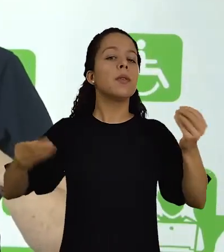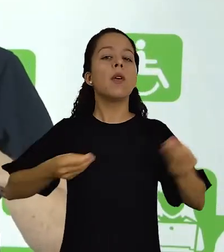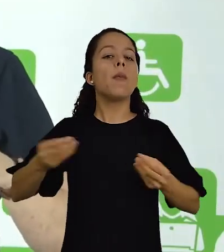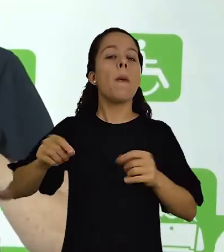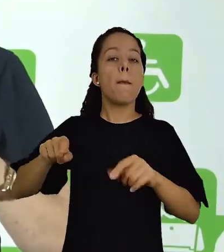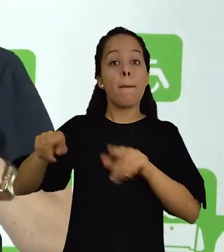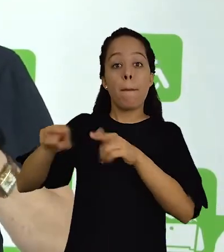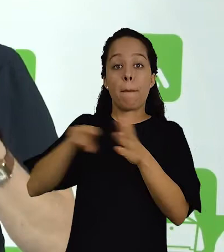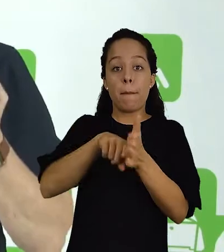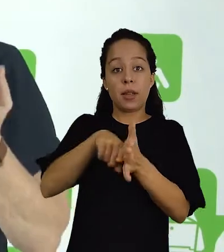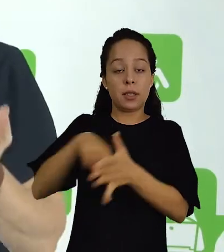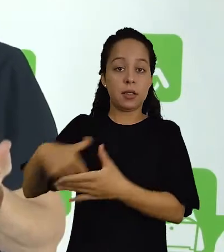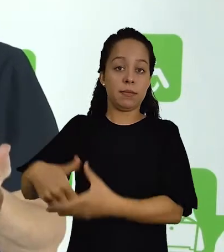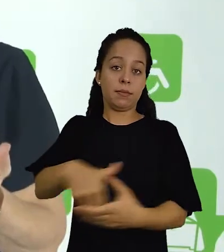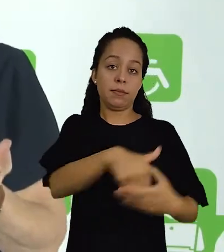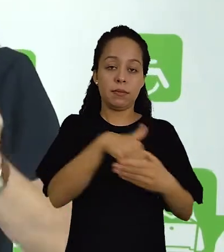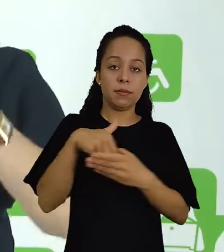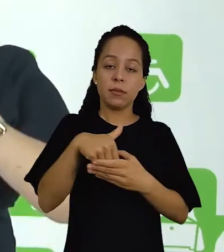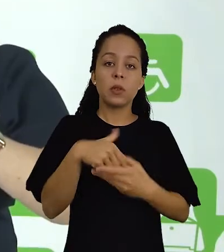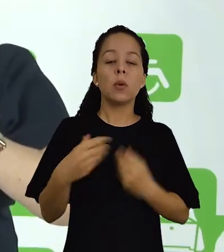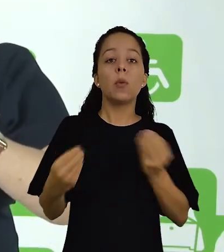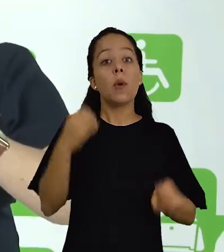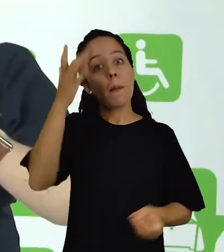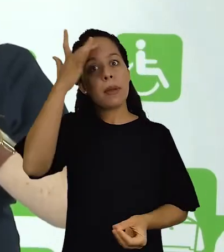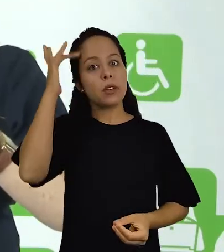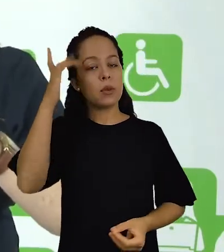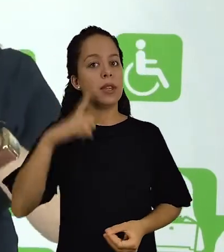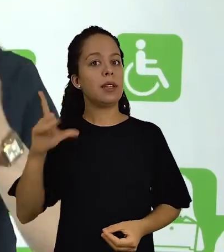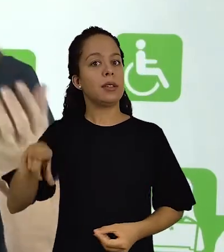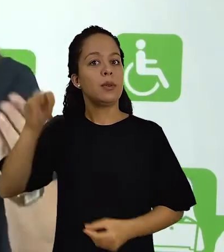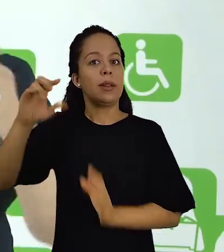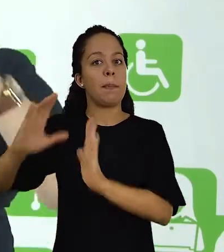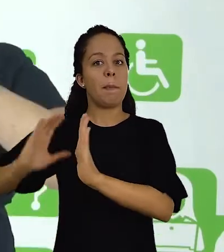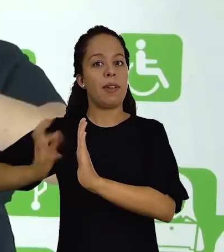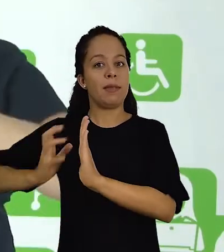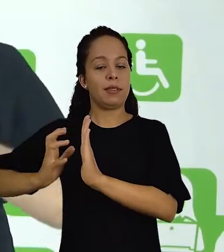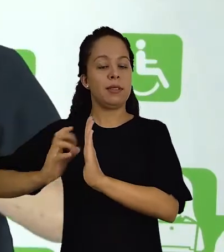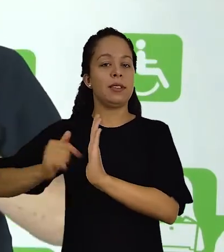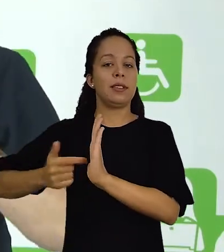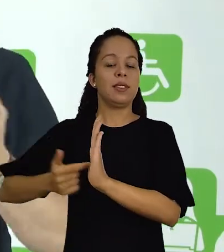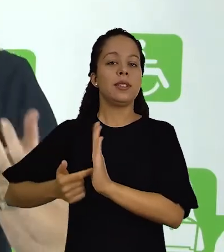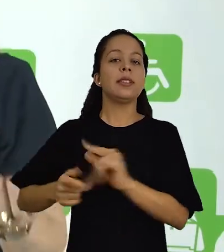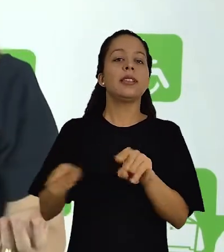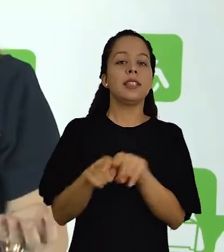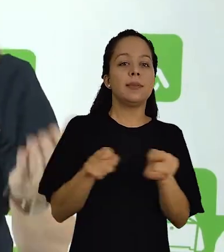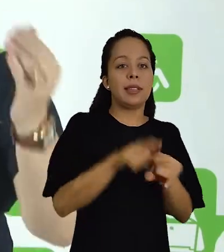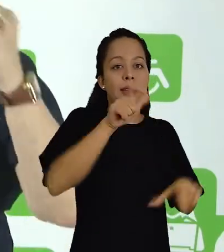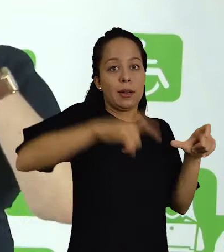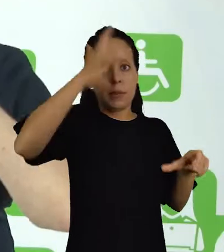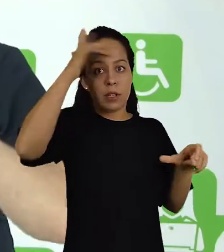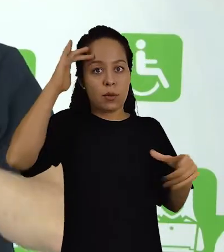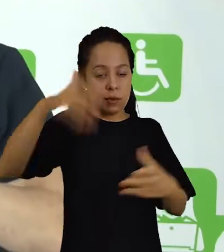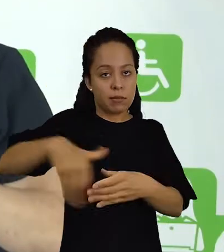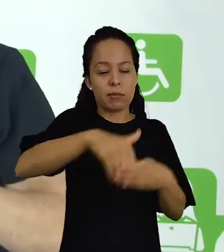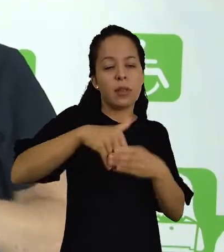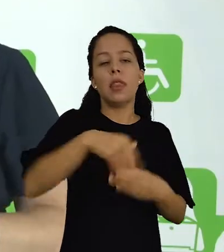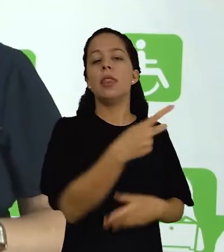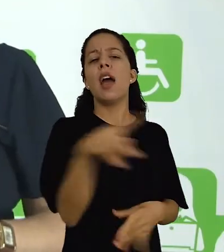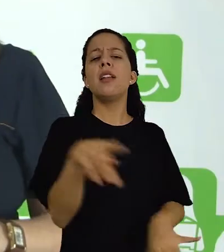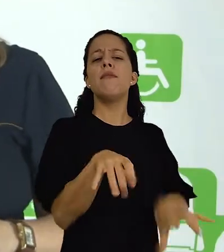em relação a pesquisas eleitorais, a relação que há entre preferência partidária, a escolaridade dos